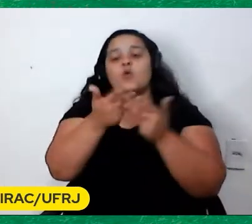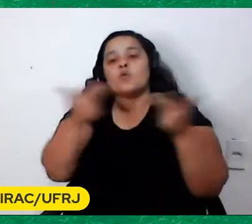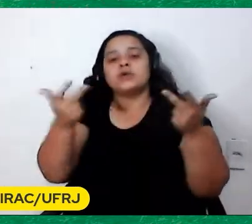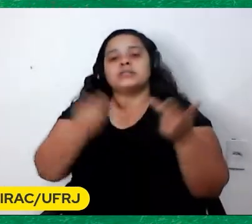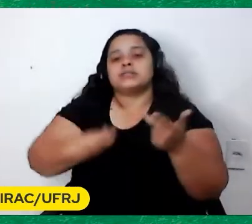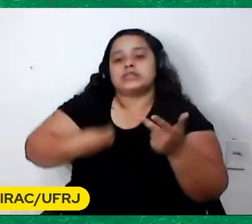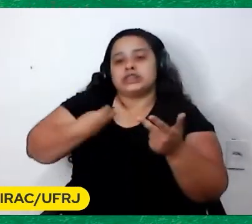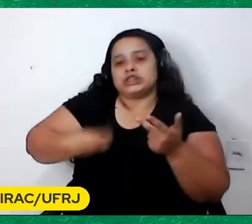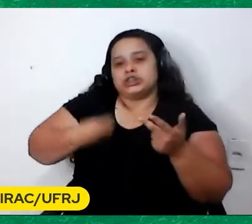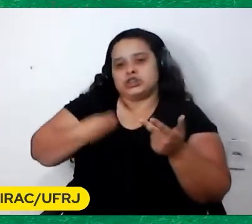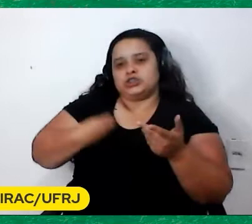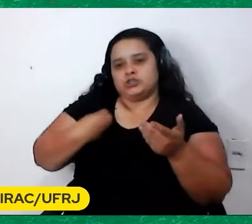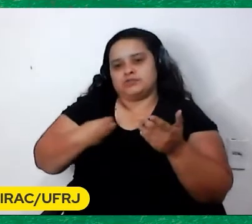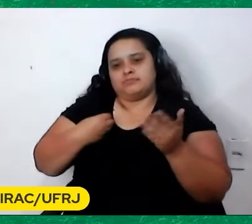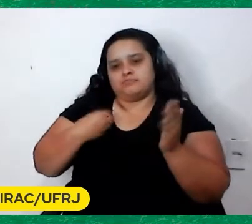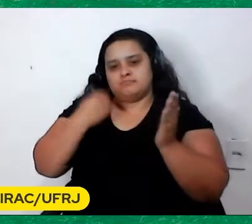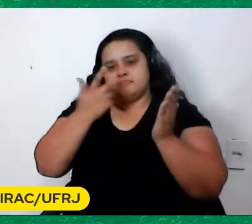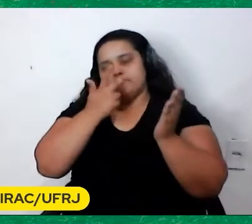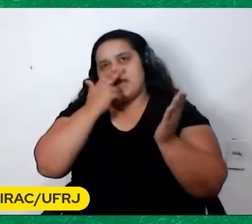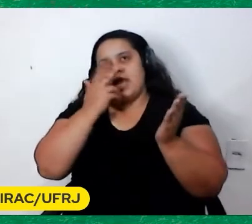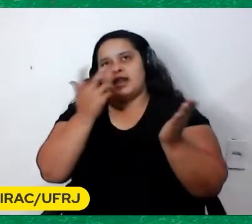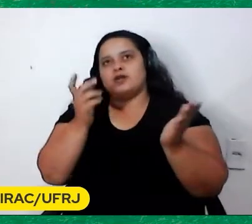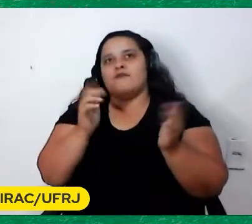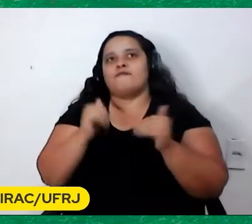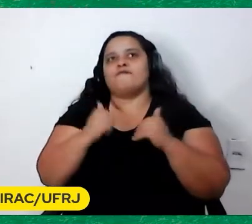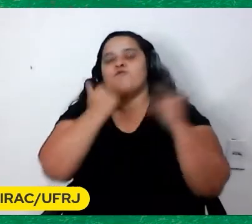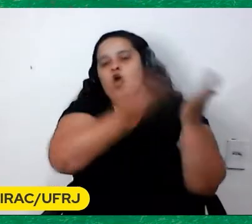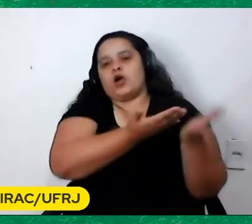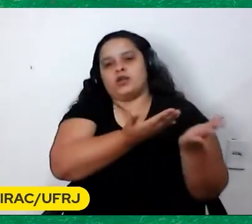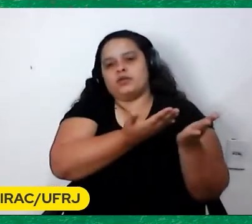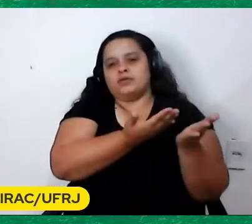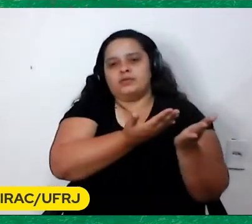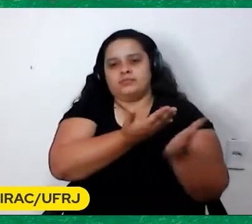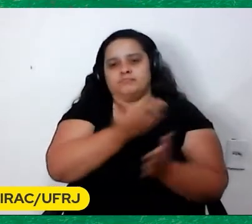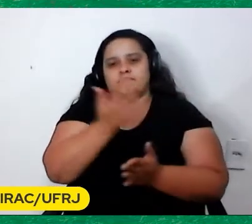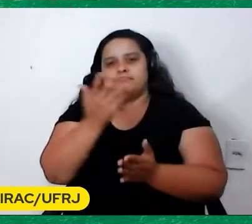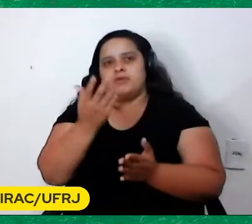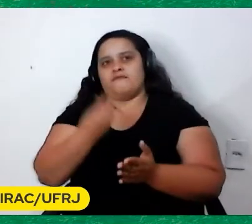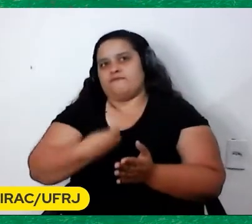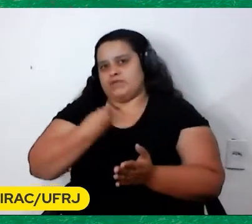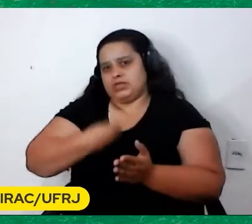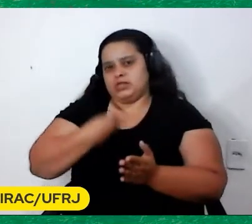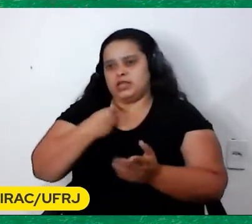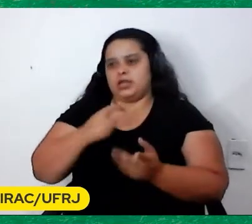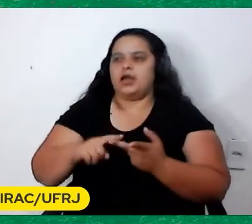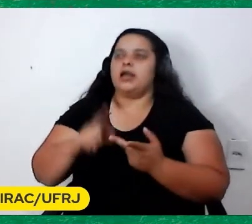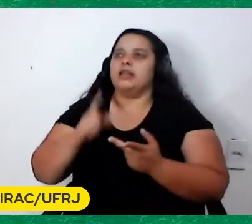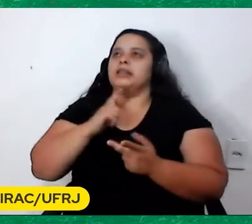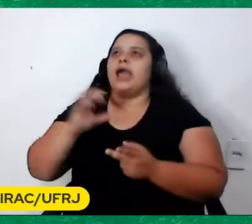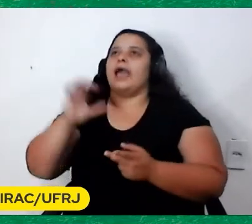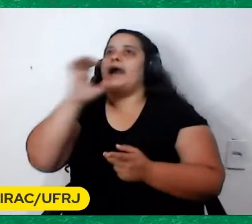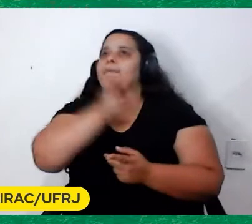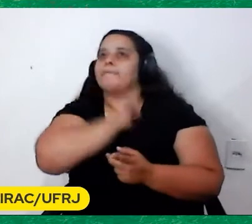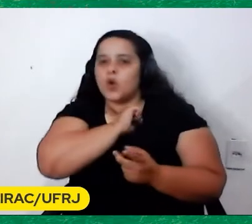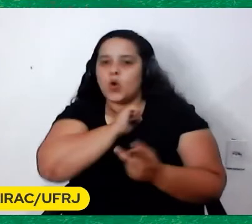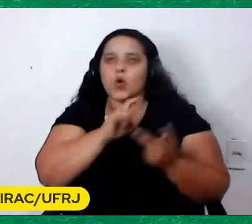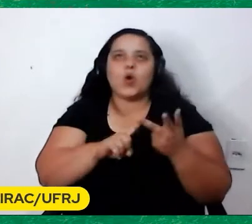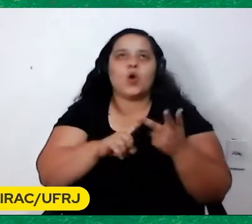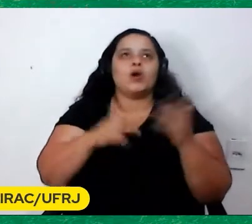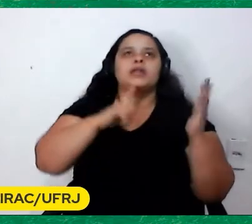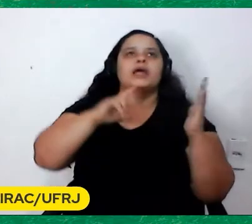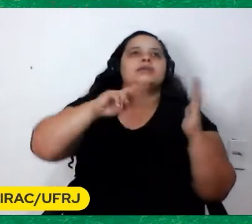quatro linhas Como diz o outro Em termos de paixão De significados